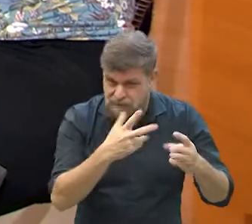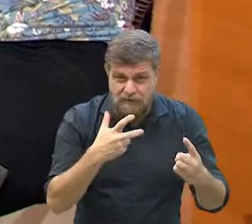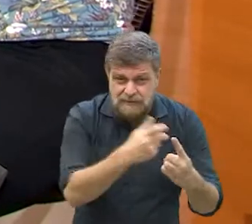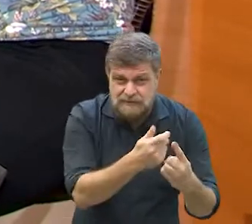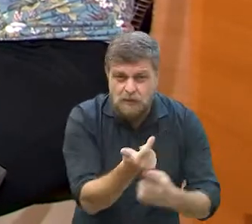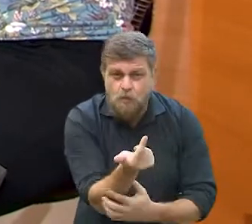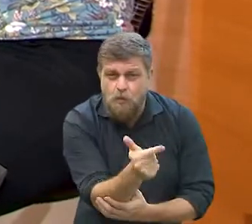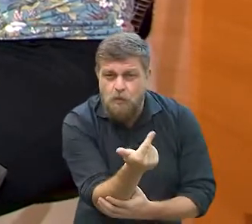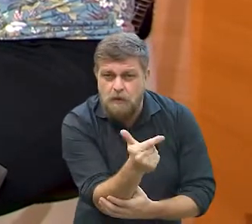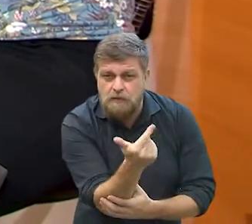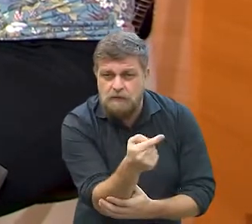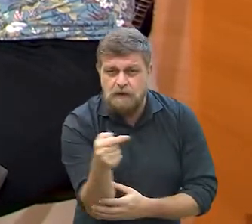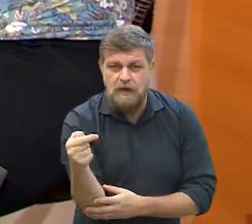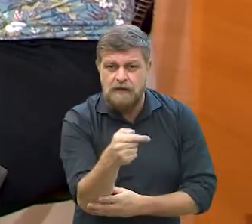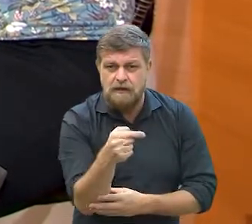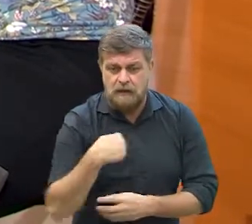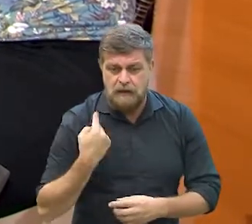vacina,